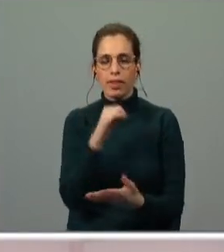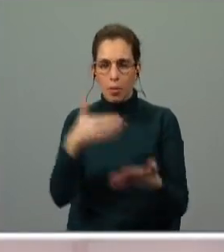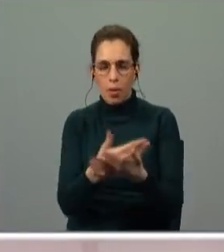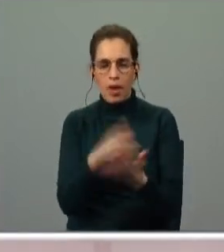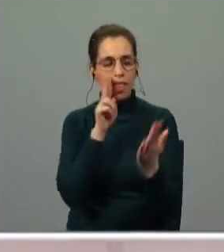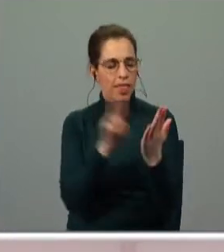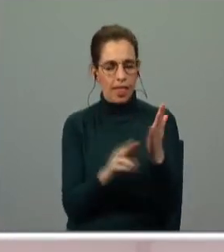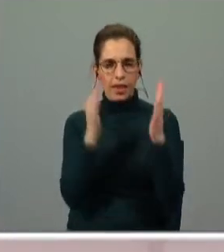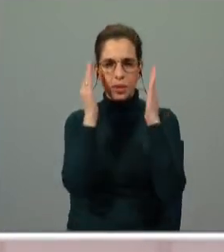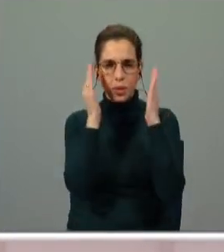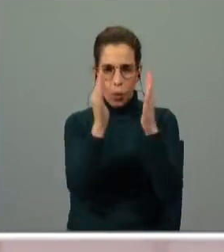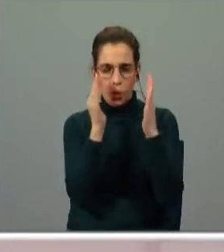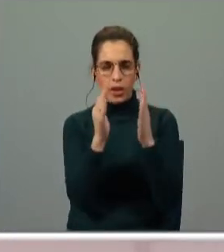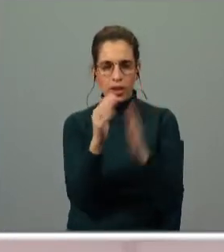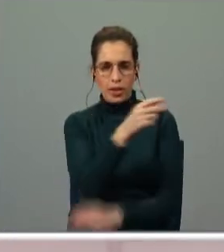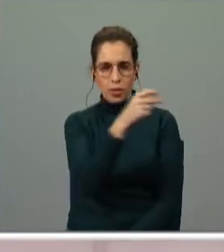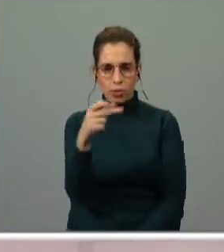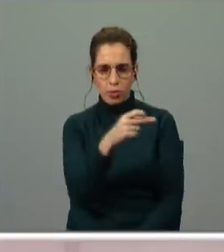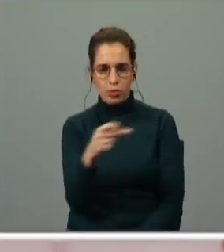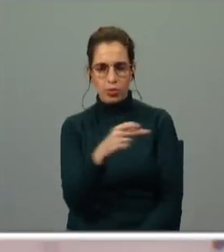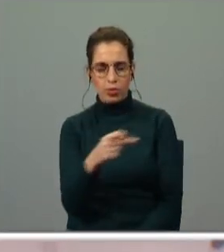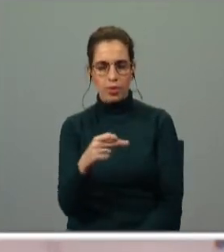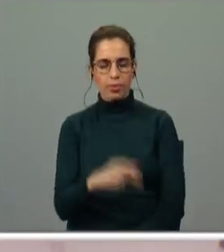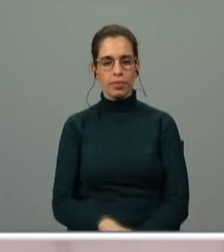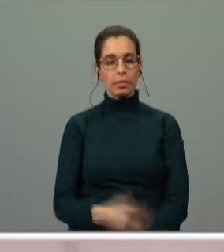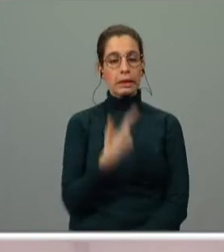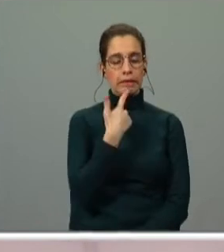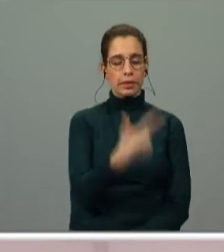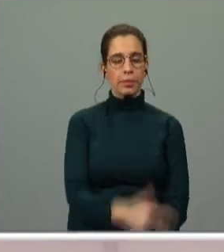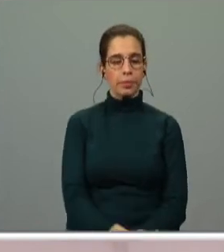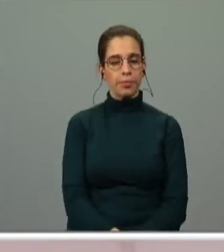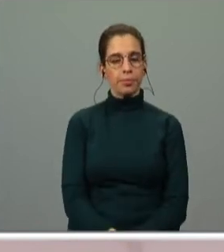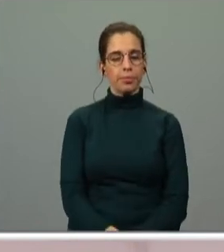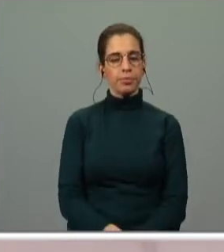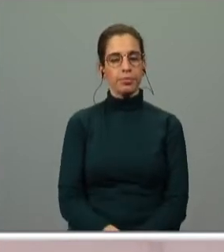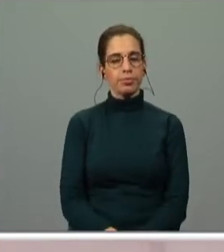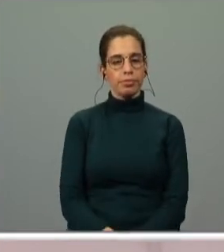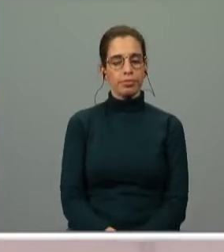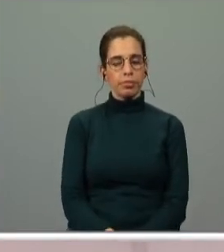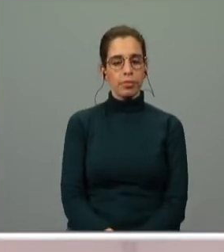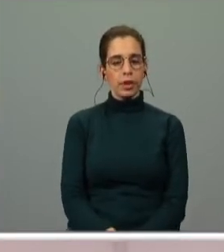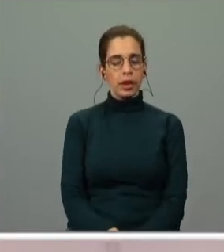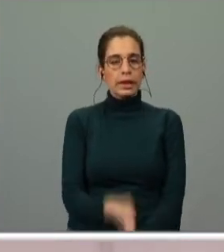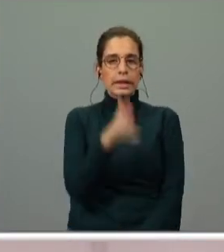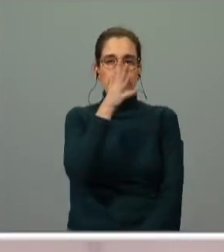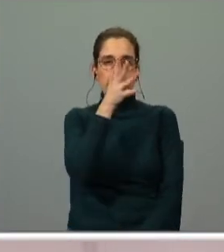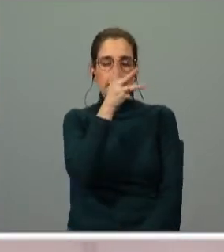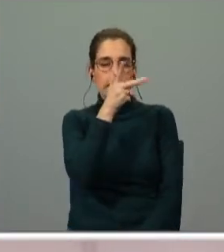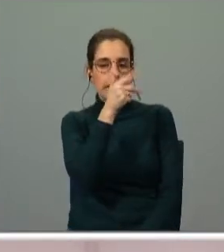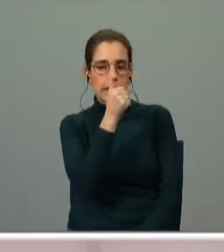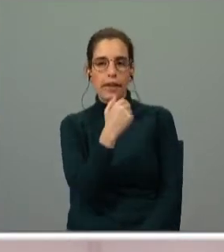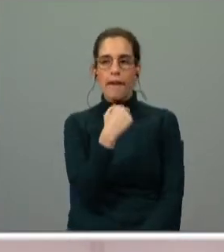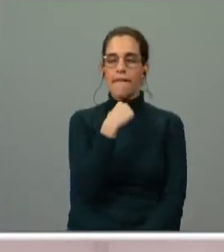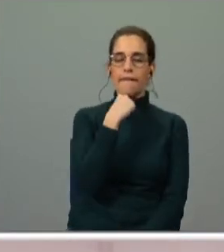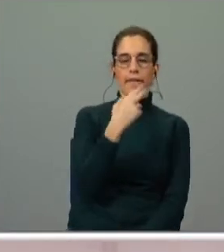Leste com atenção esses versos, ela diz, com tristes e piedosas vozes,